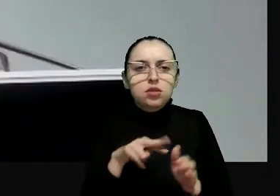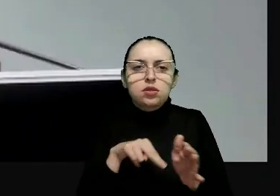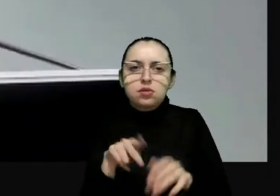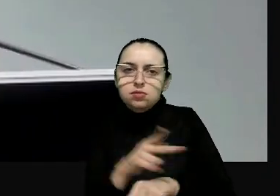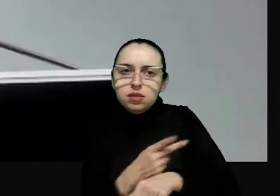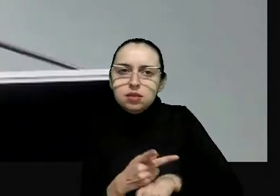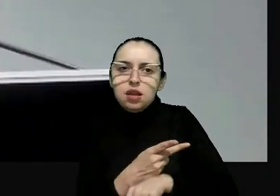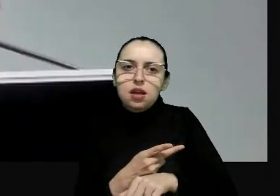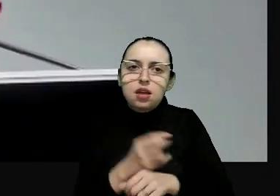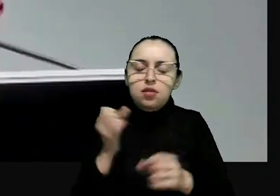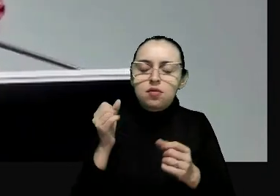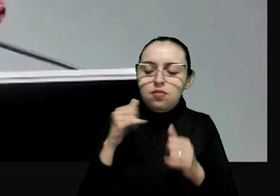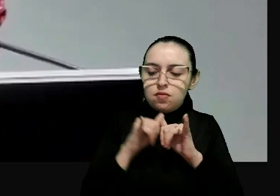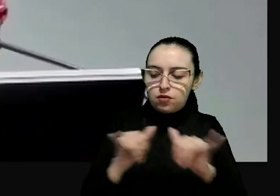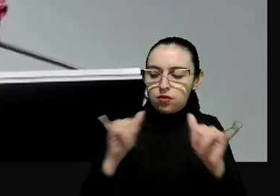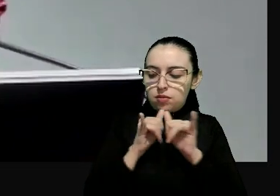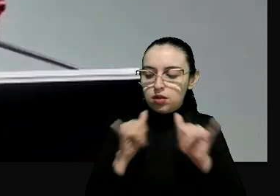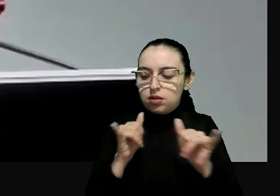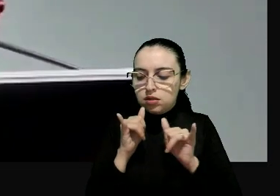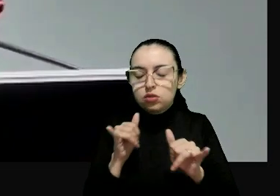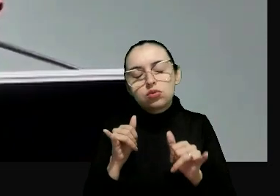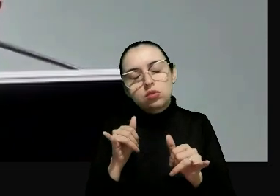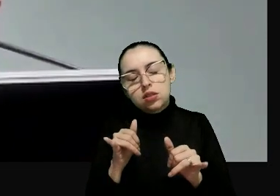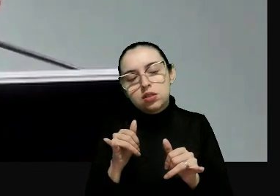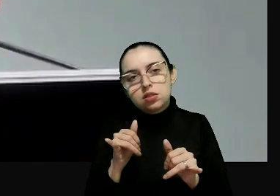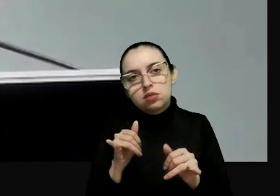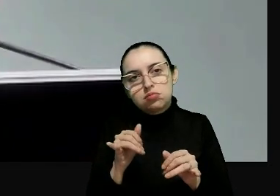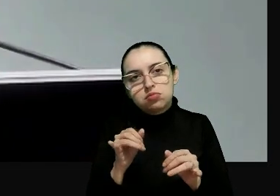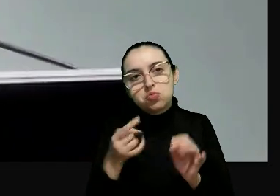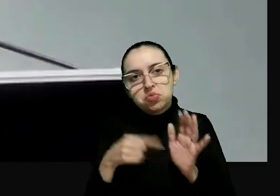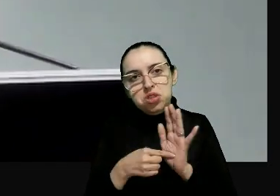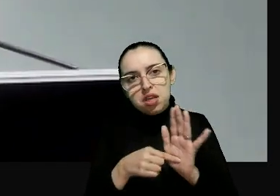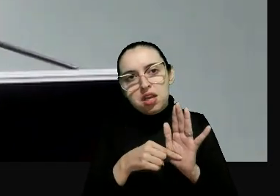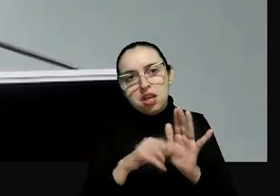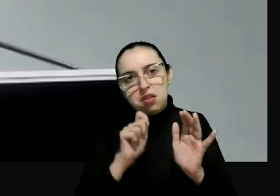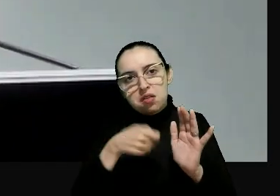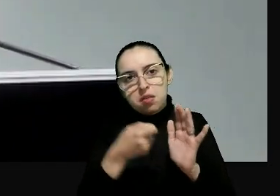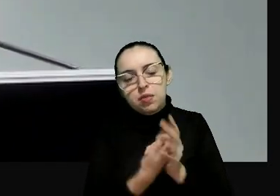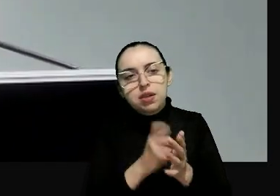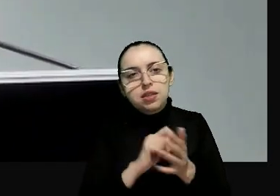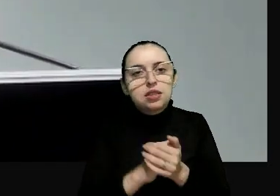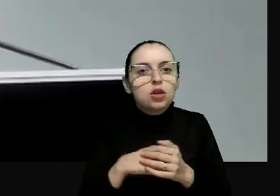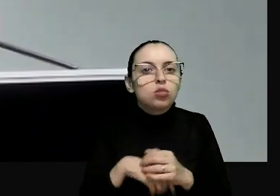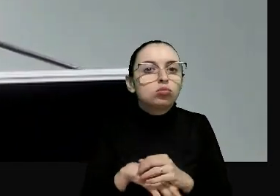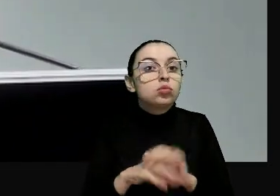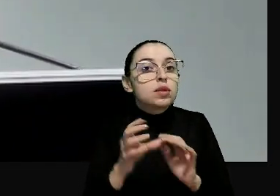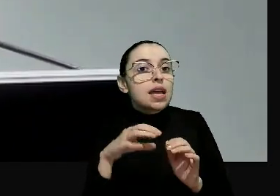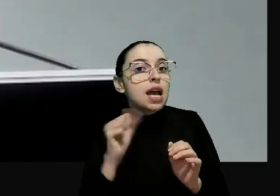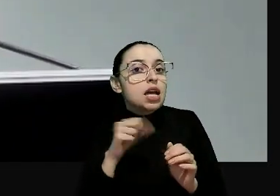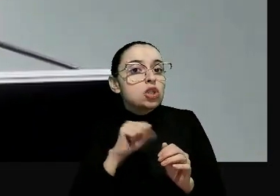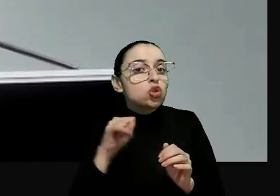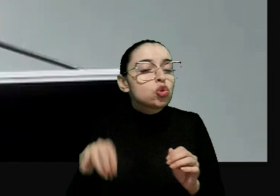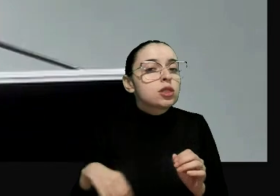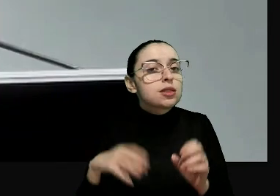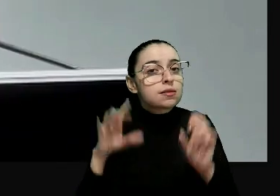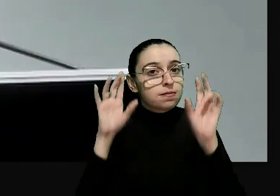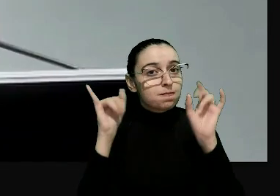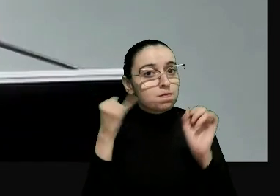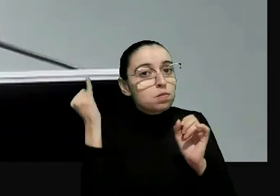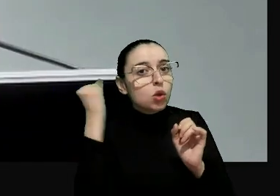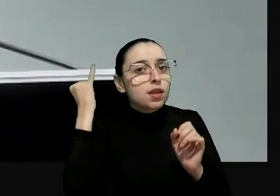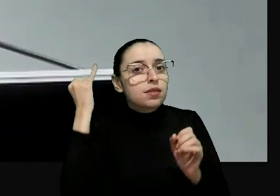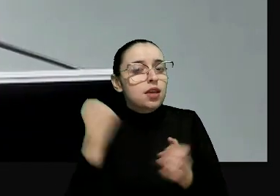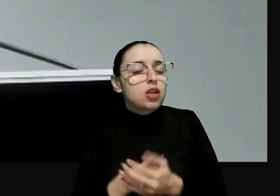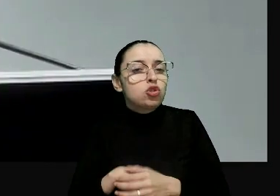por exemplo, essas publicações, não só identificam e sistematizam os casos principais julgados pelo